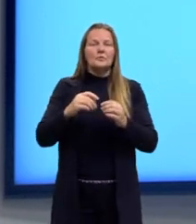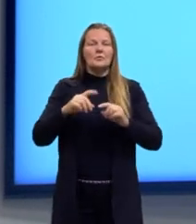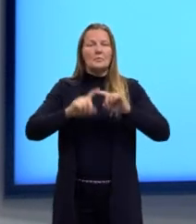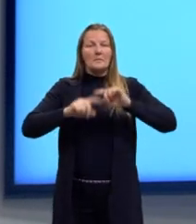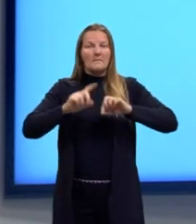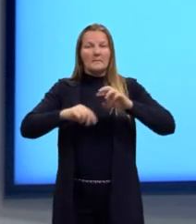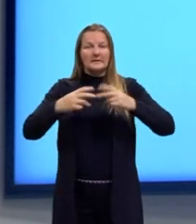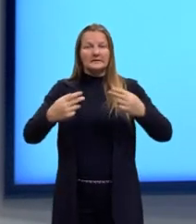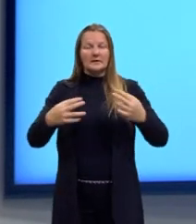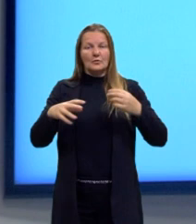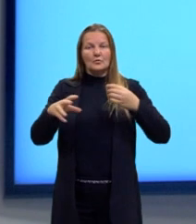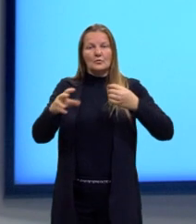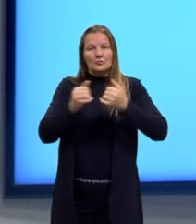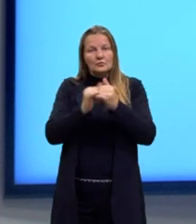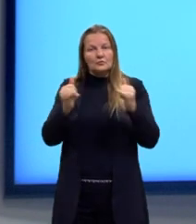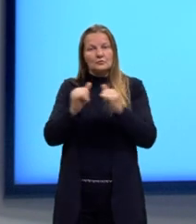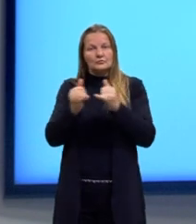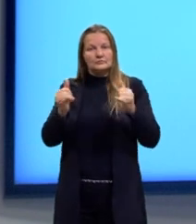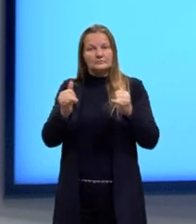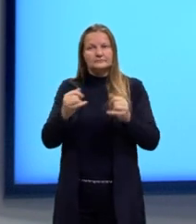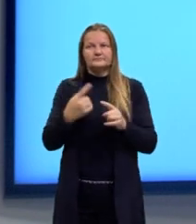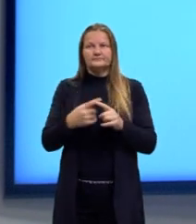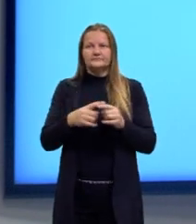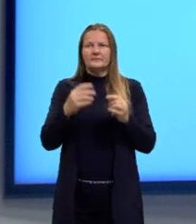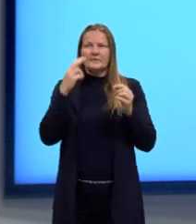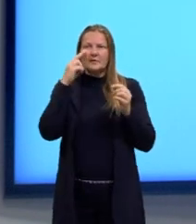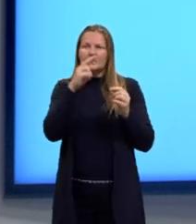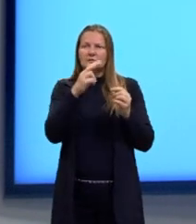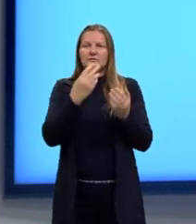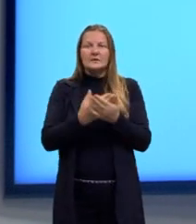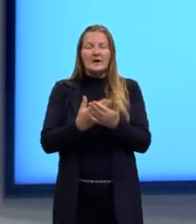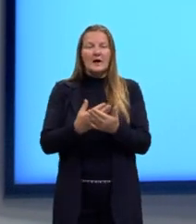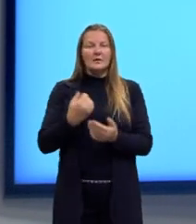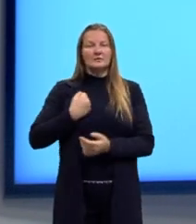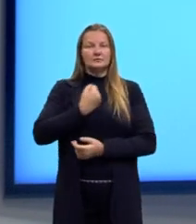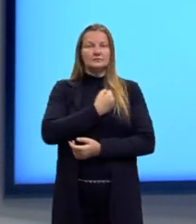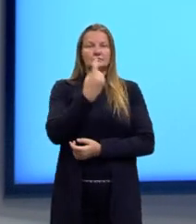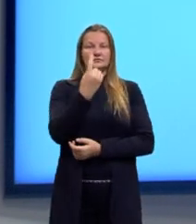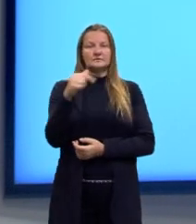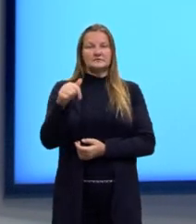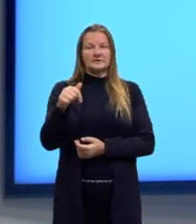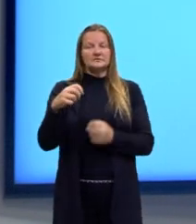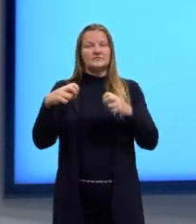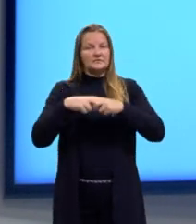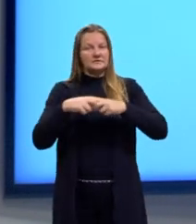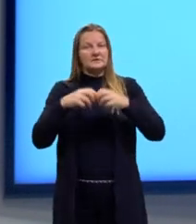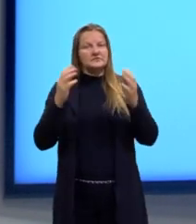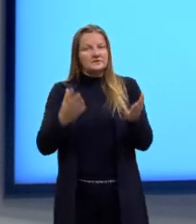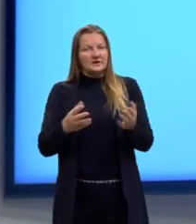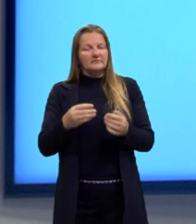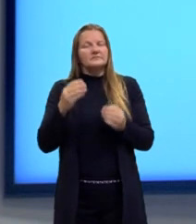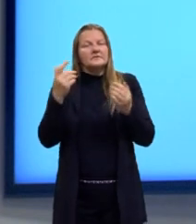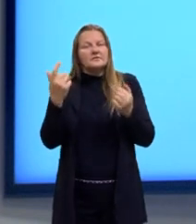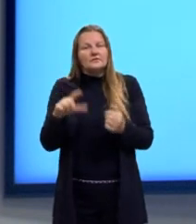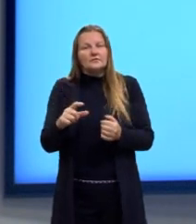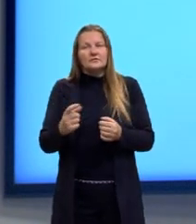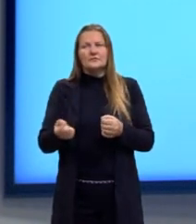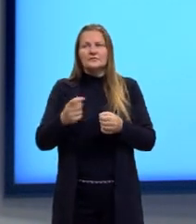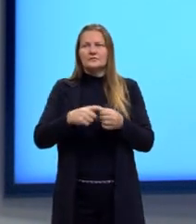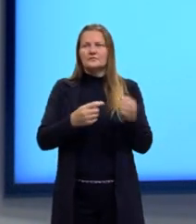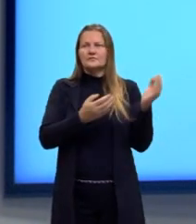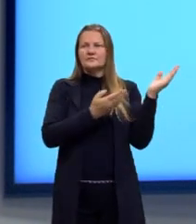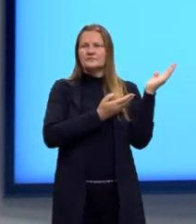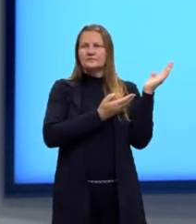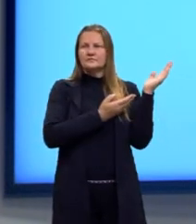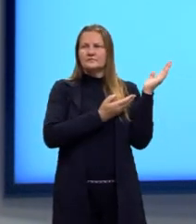são eletrizados. Então, a gente já viu isso na nossa aula 17 de física, certo? Então, a gente tem aqui um corpo